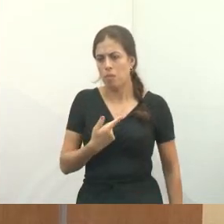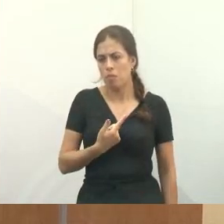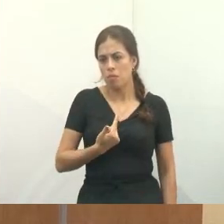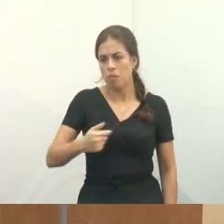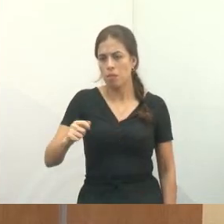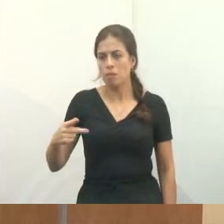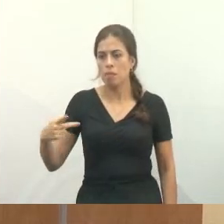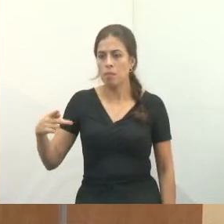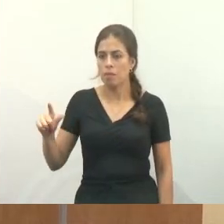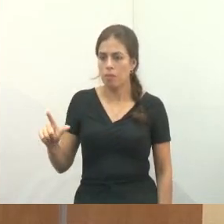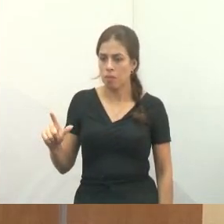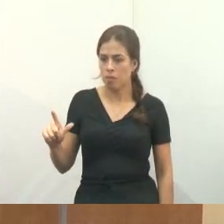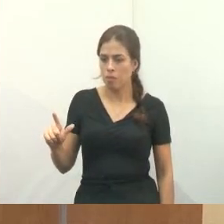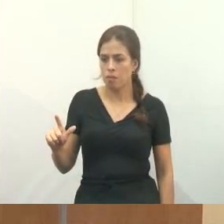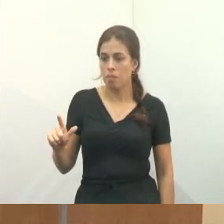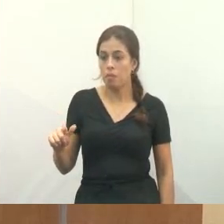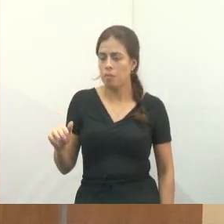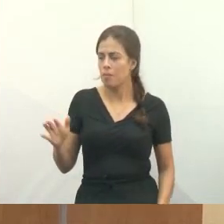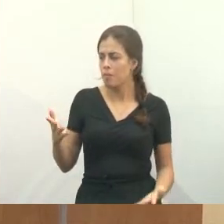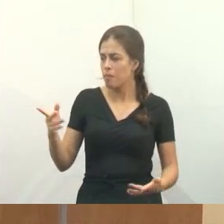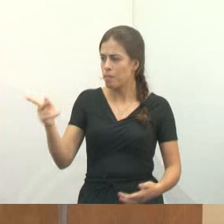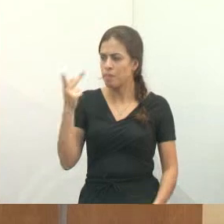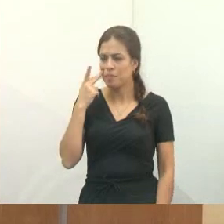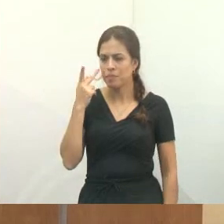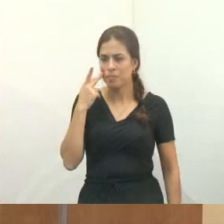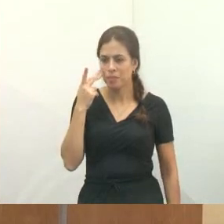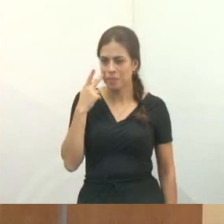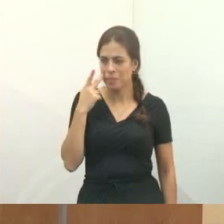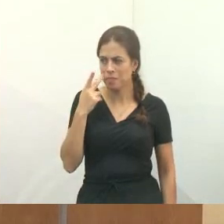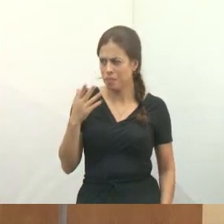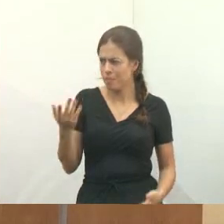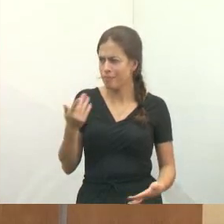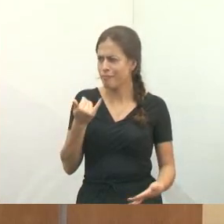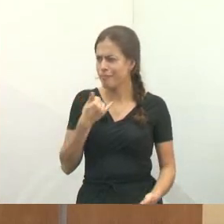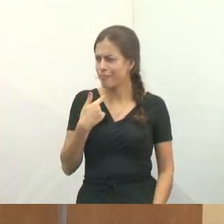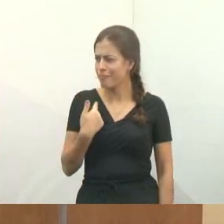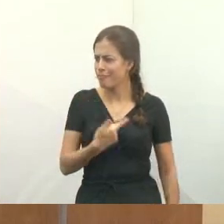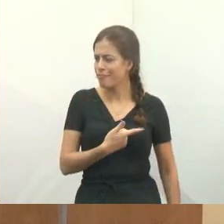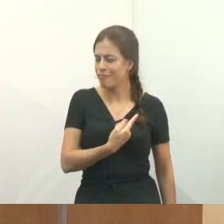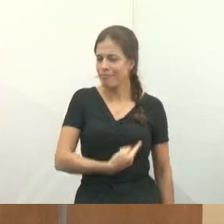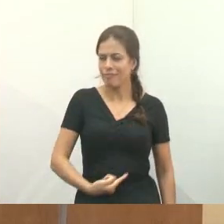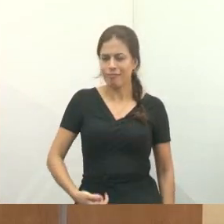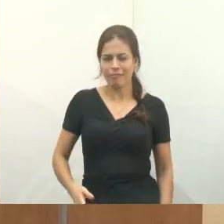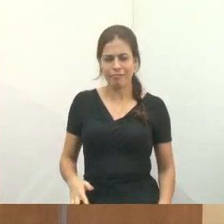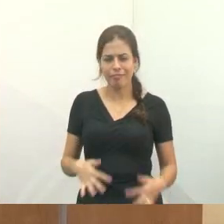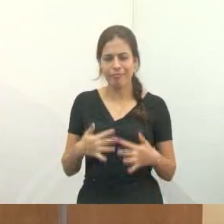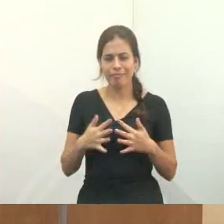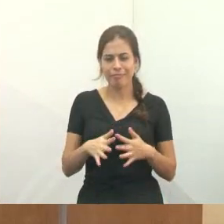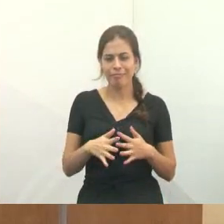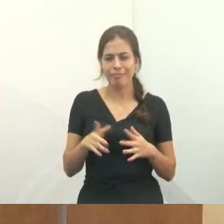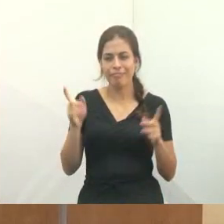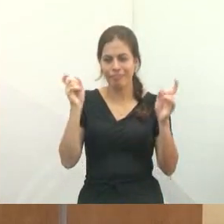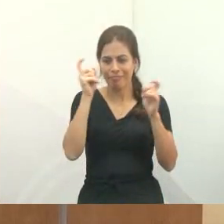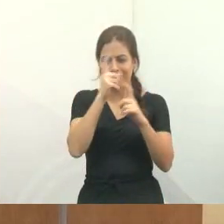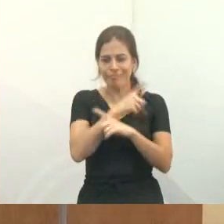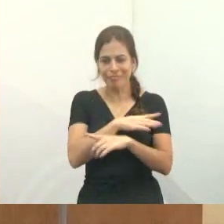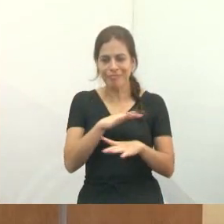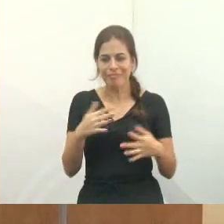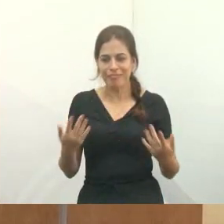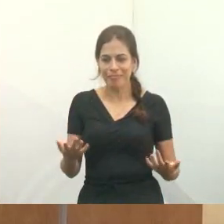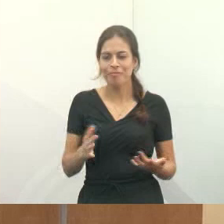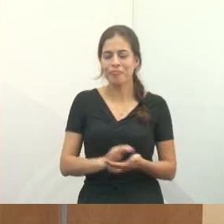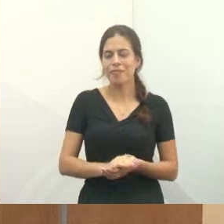que é isso que vai acontecer? A política é complicada. É complicada. Hernando está rindo, é brincadeira, não Hernando?